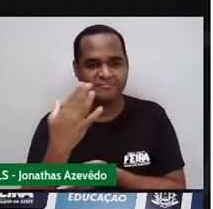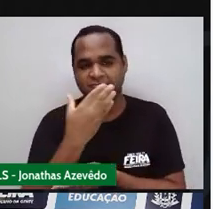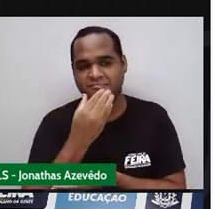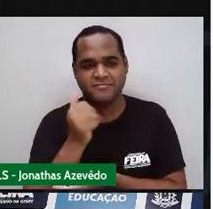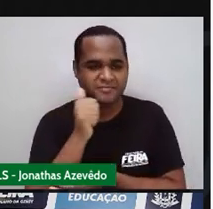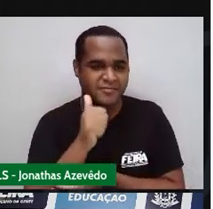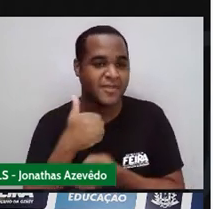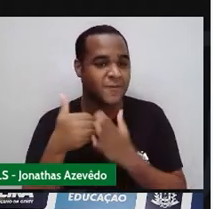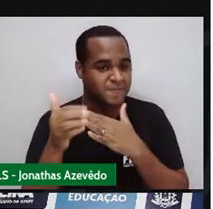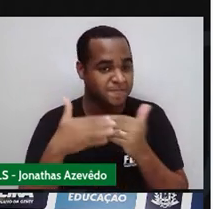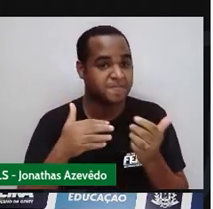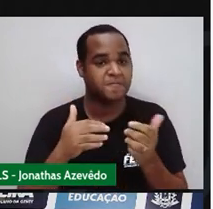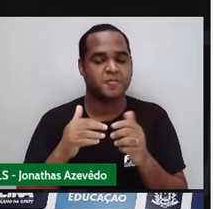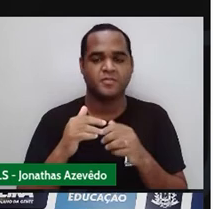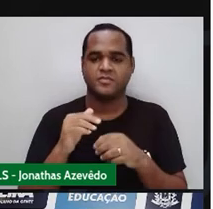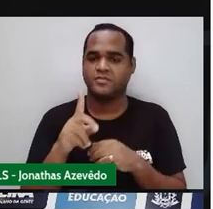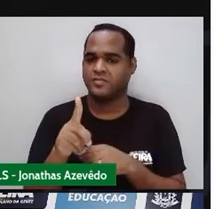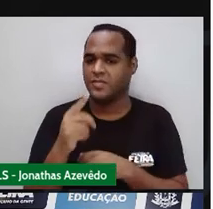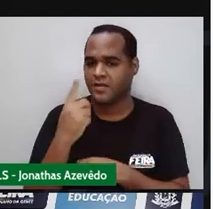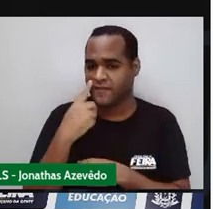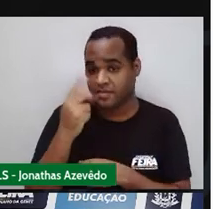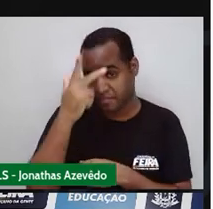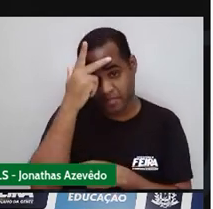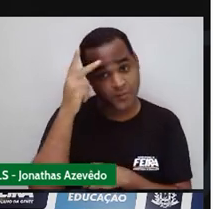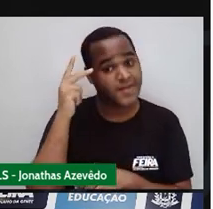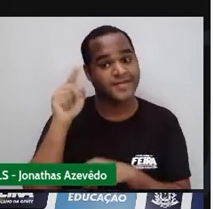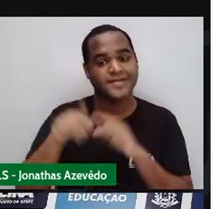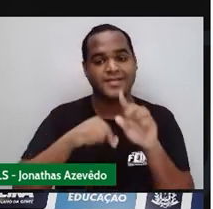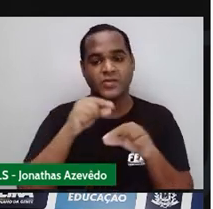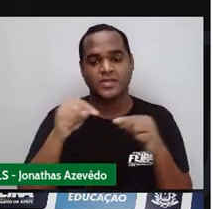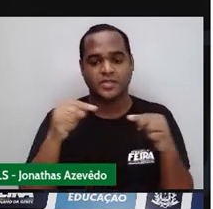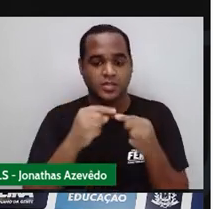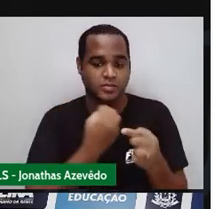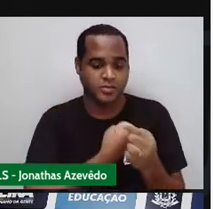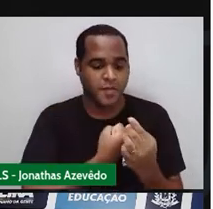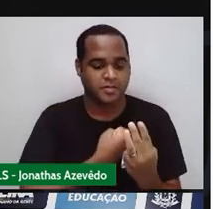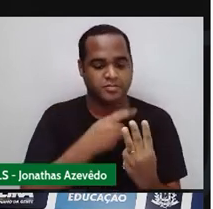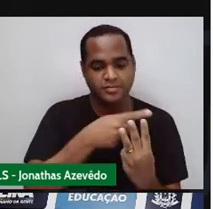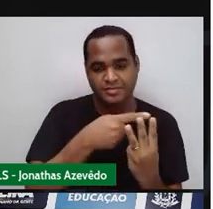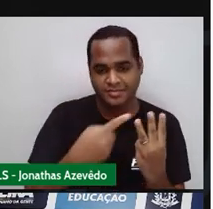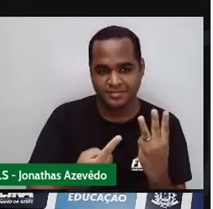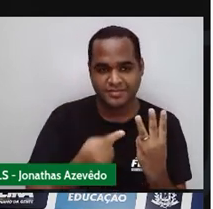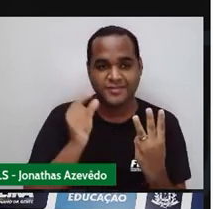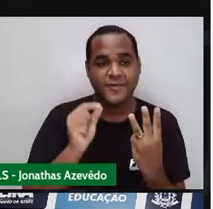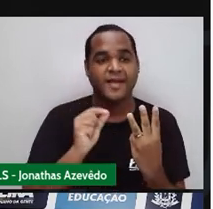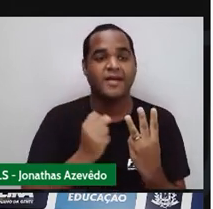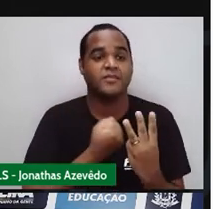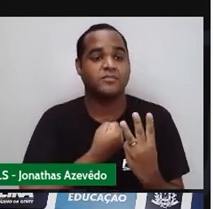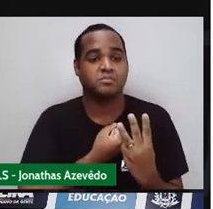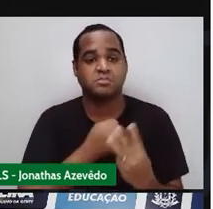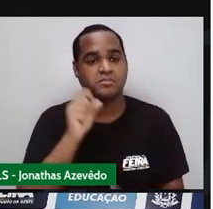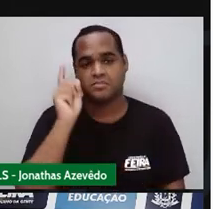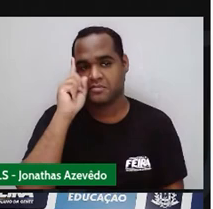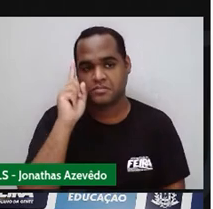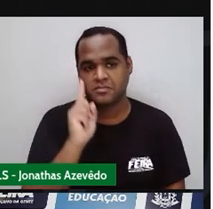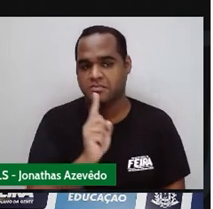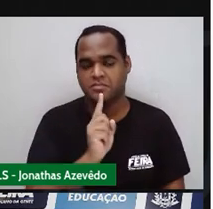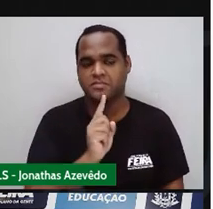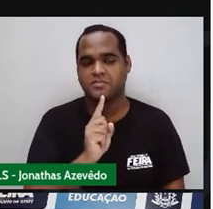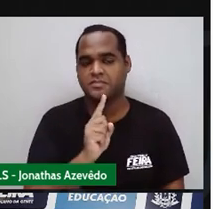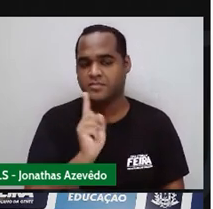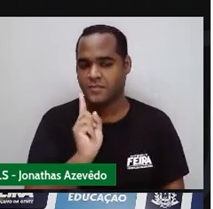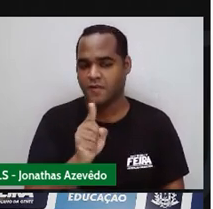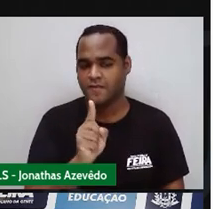Quando você pede para a pessoa Escolher os três números Você não sabe quais são esses três números Então